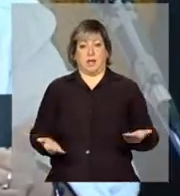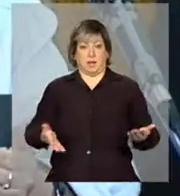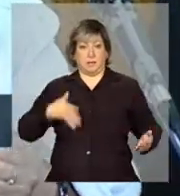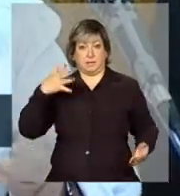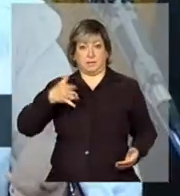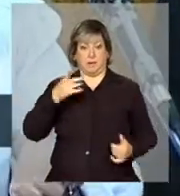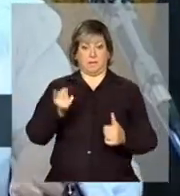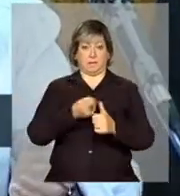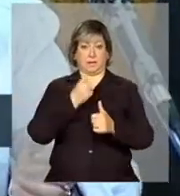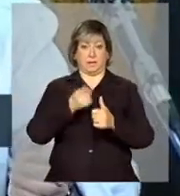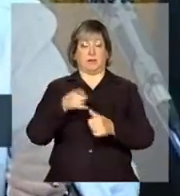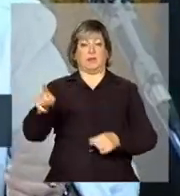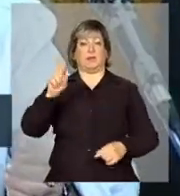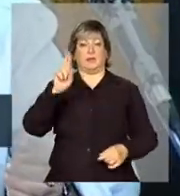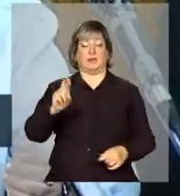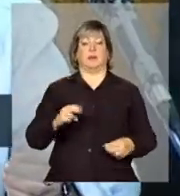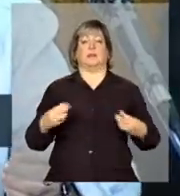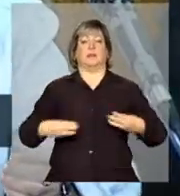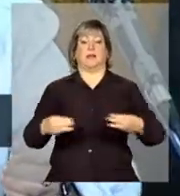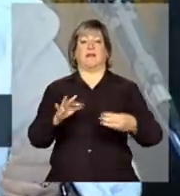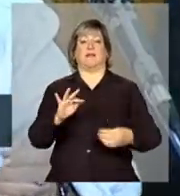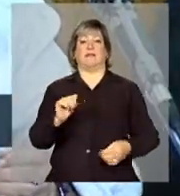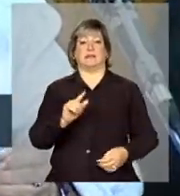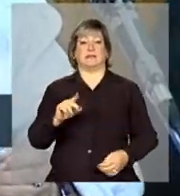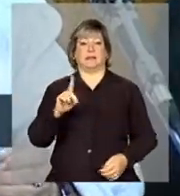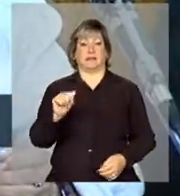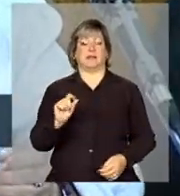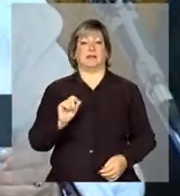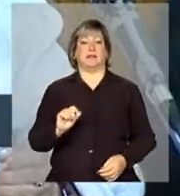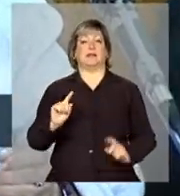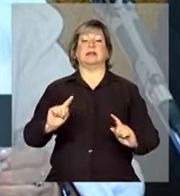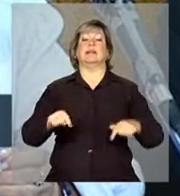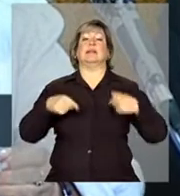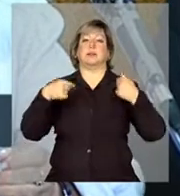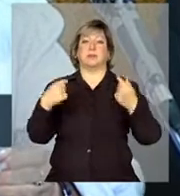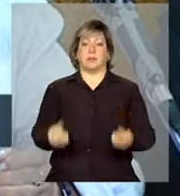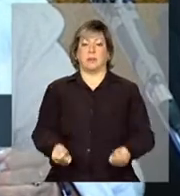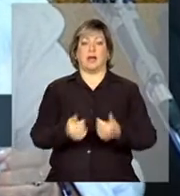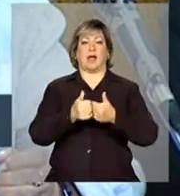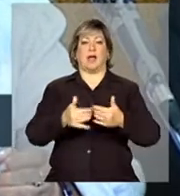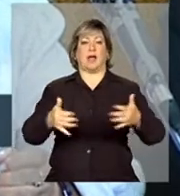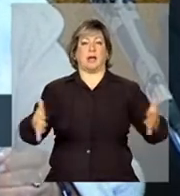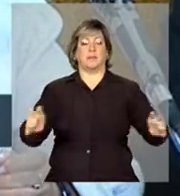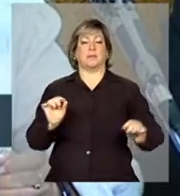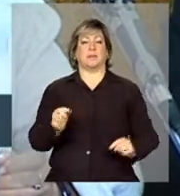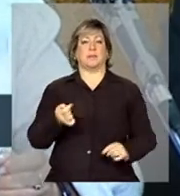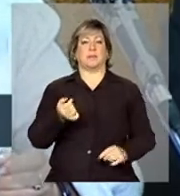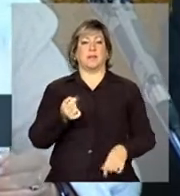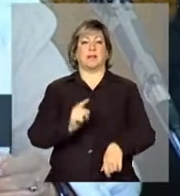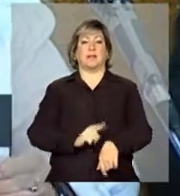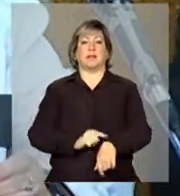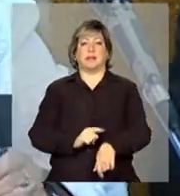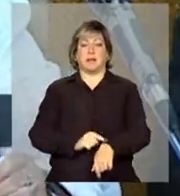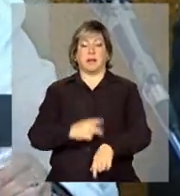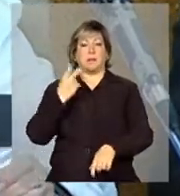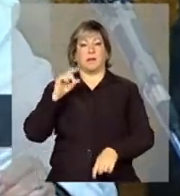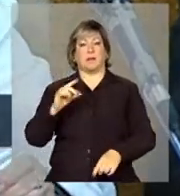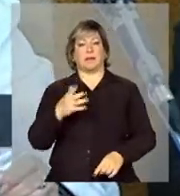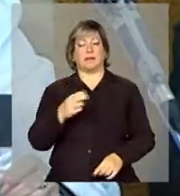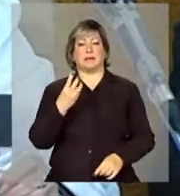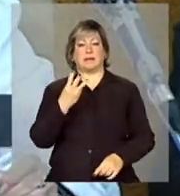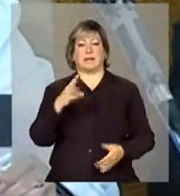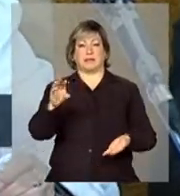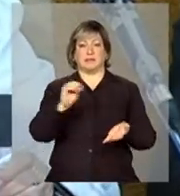inicialmente para o representante do Ministério da Fazenda, e, em seguida, vamos abrir um pequeno tempo para umas três